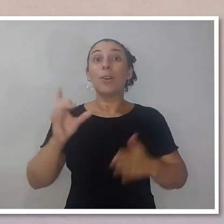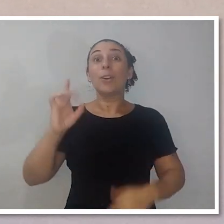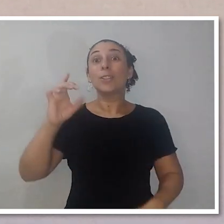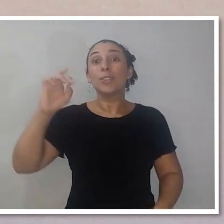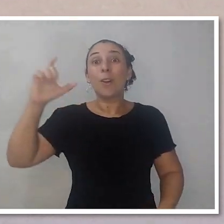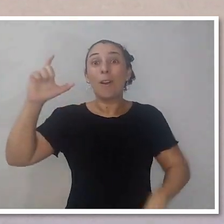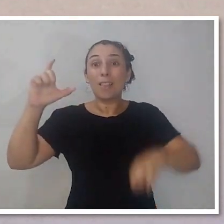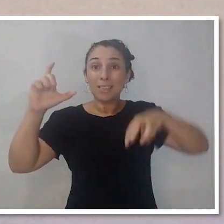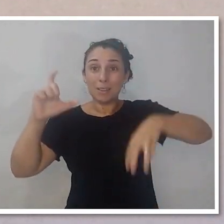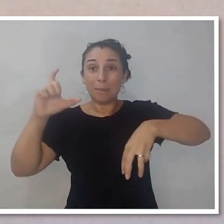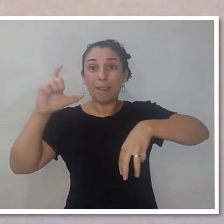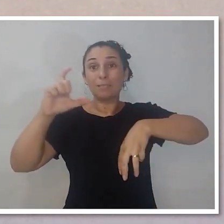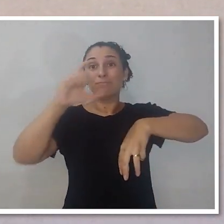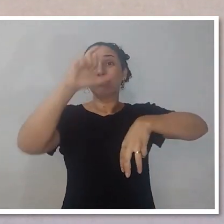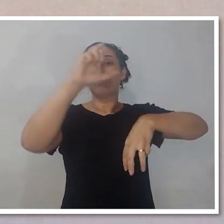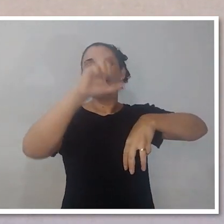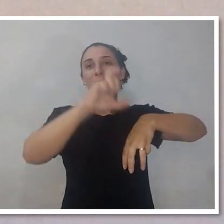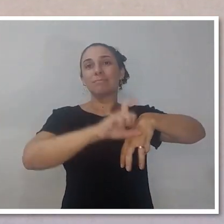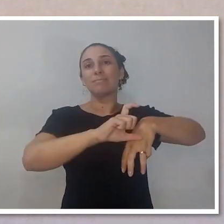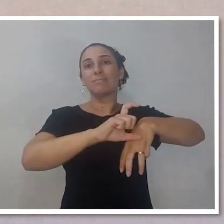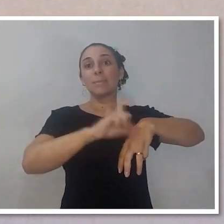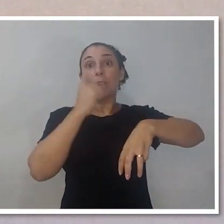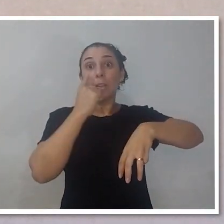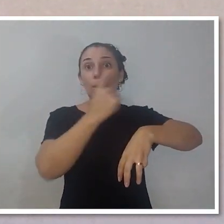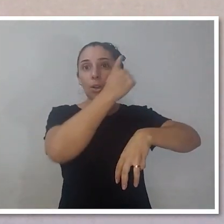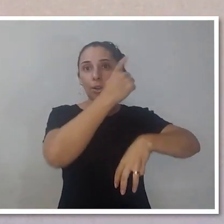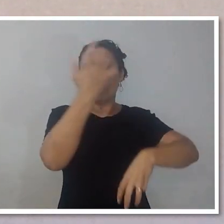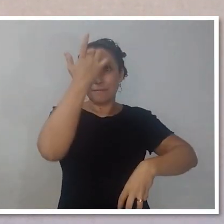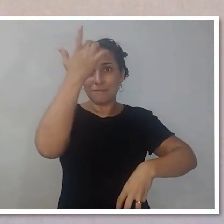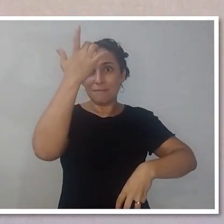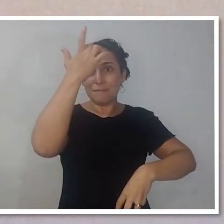colocar a câmera sobre a cabeça.